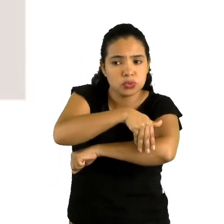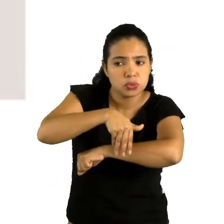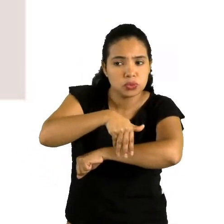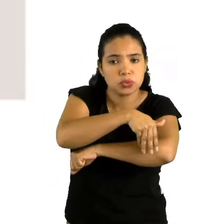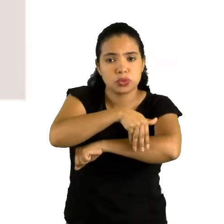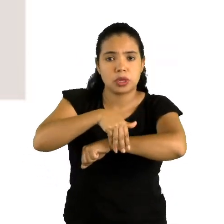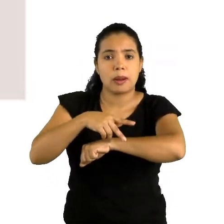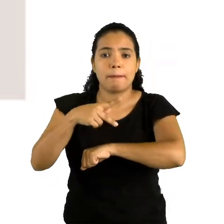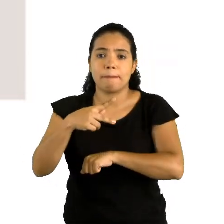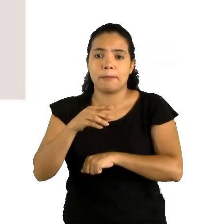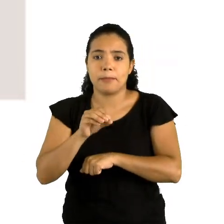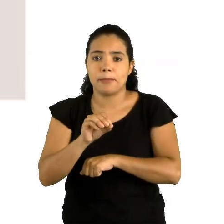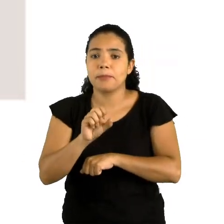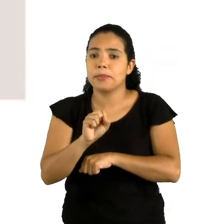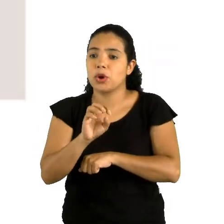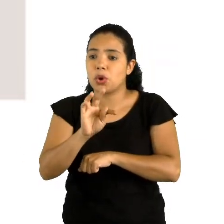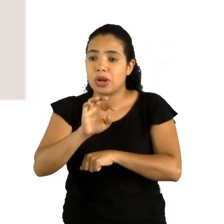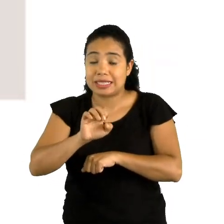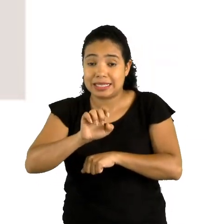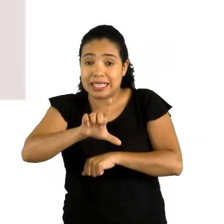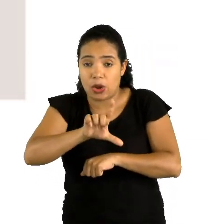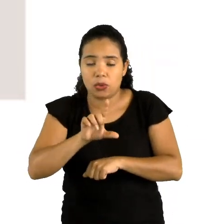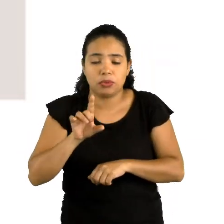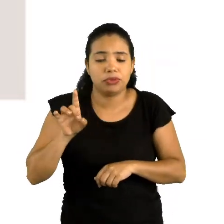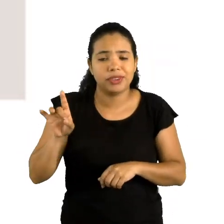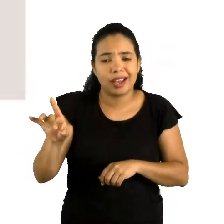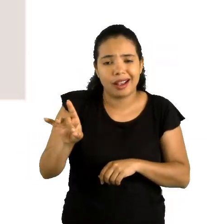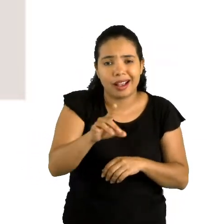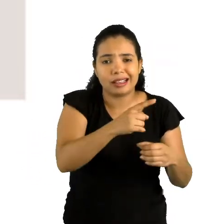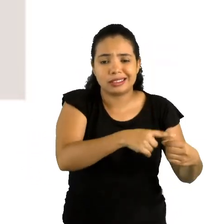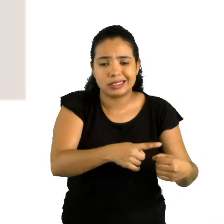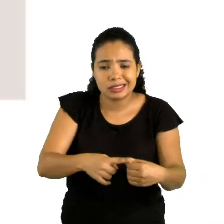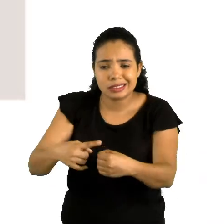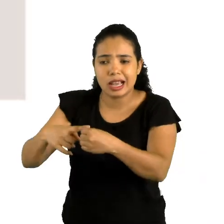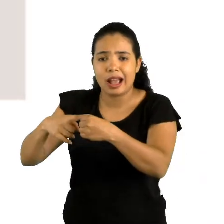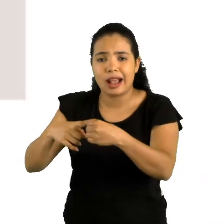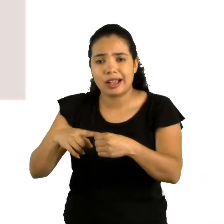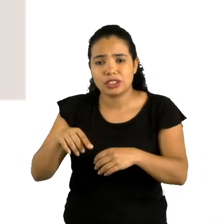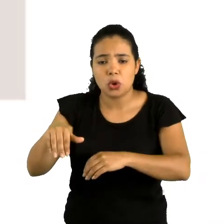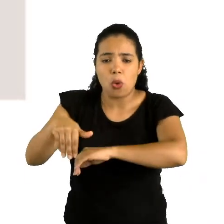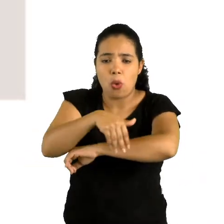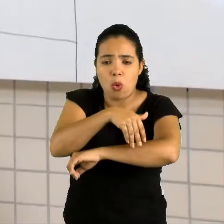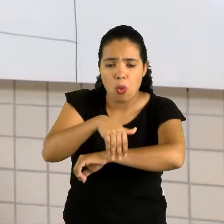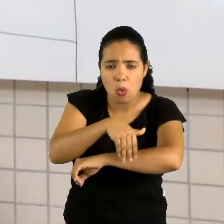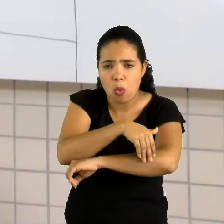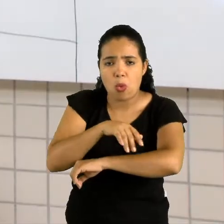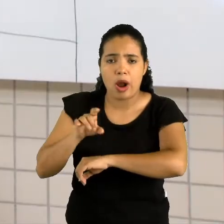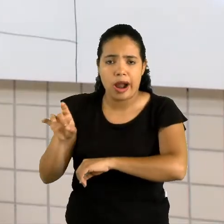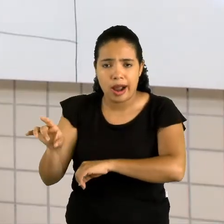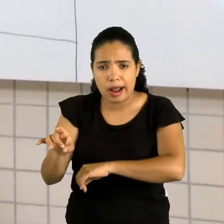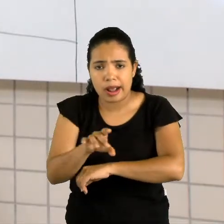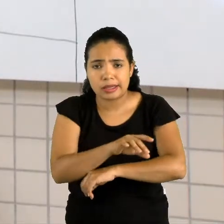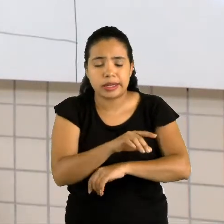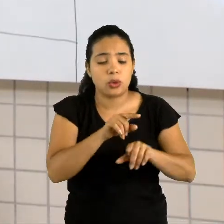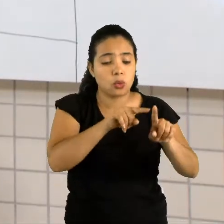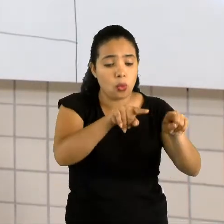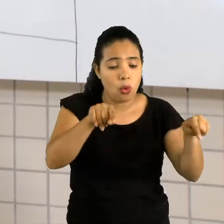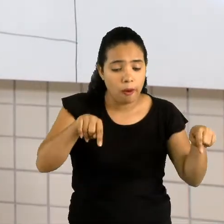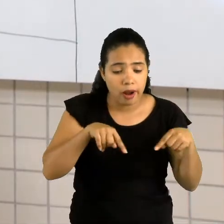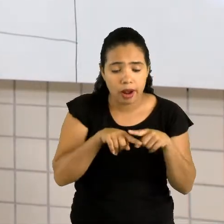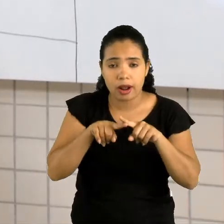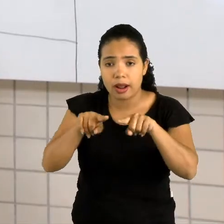Código de endereço postal. Cada cidade, às vezes, cada rua, aqui em Palmas, por exemplo, cada quadra,